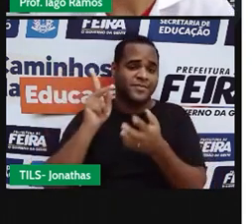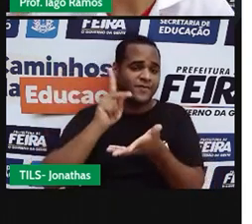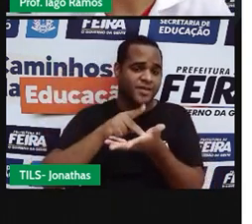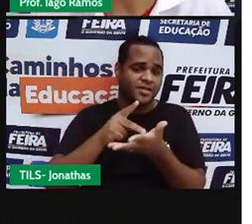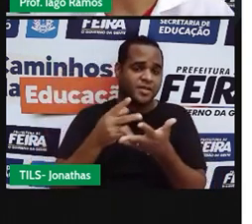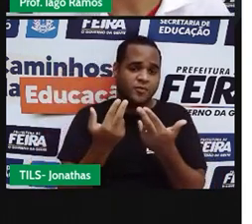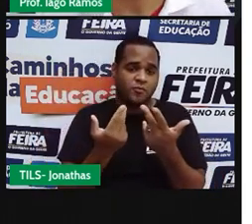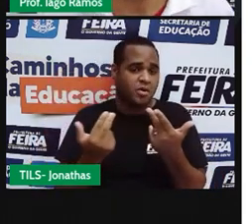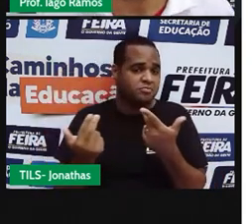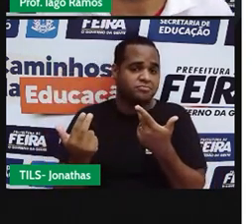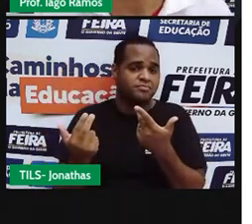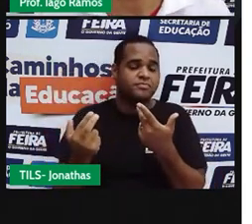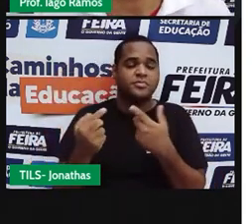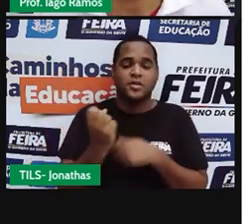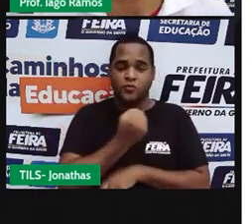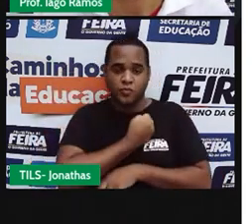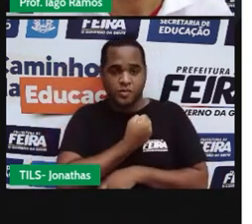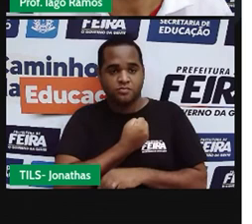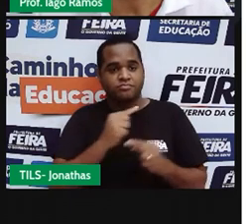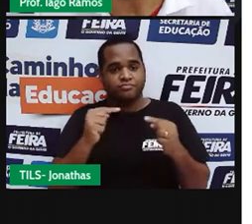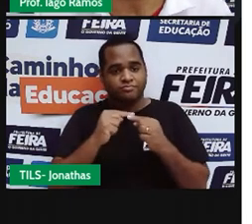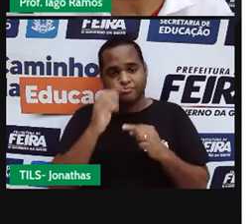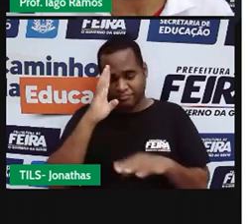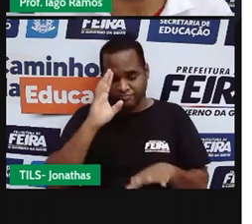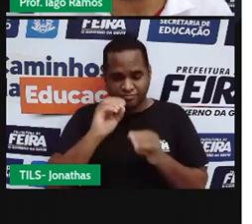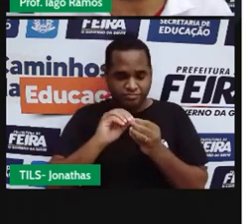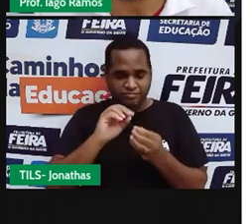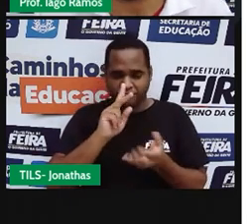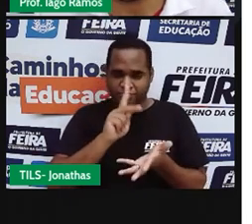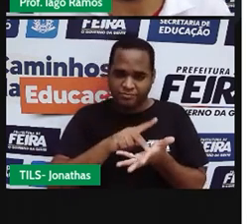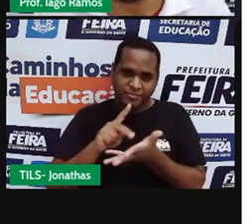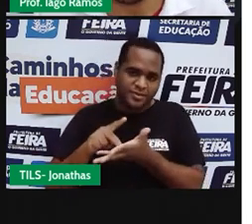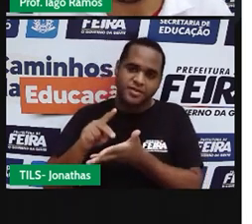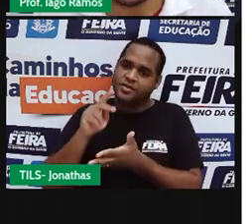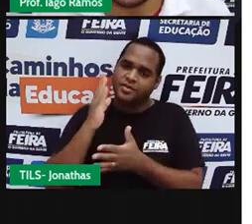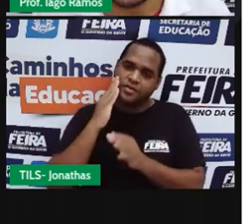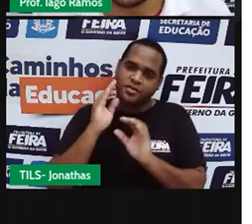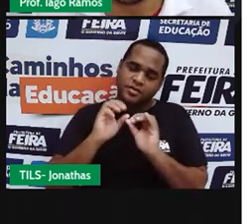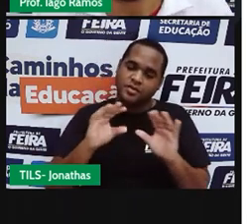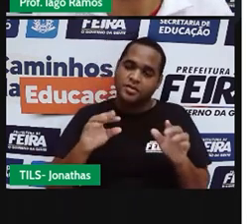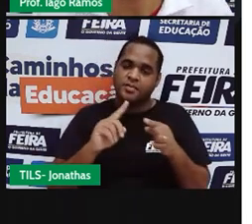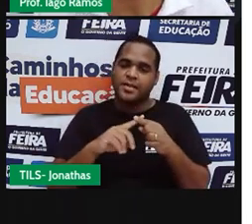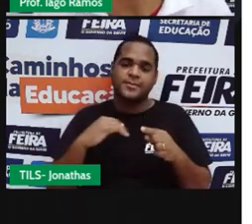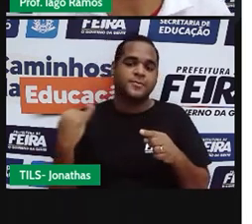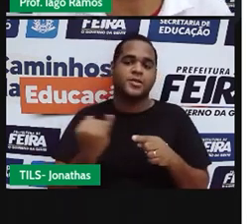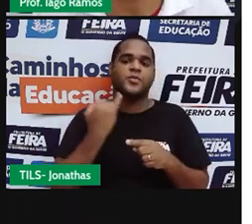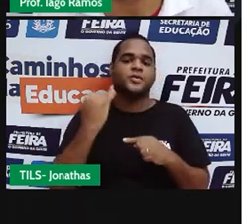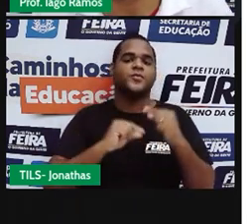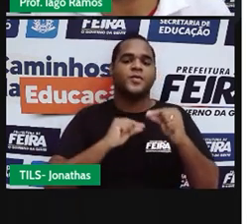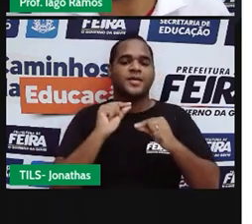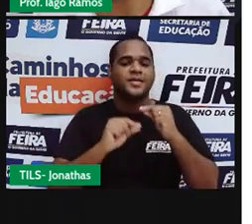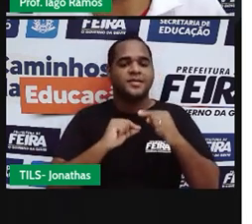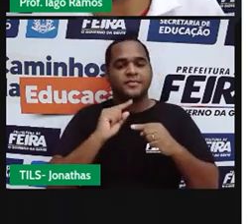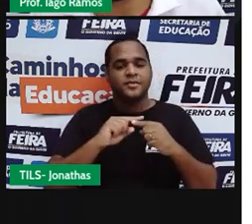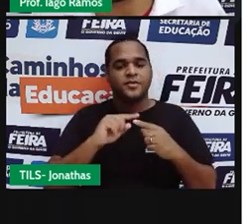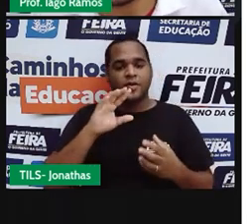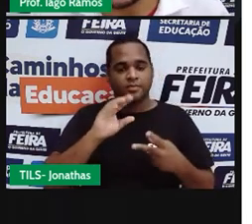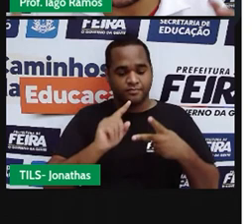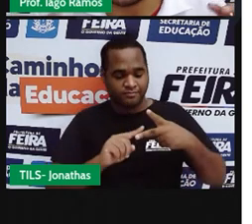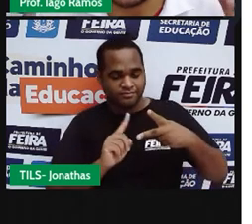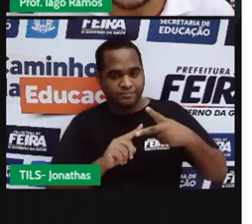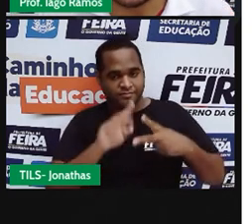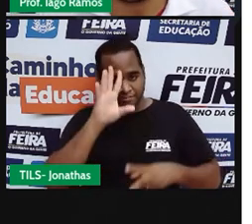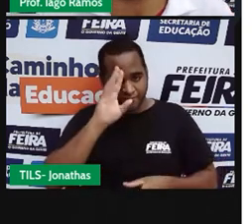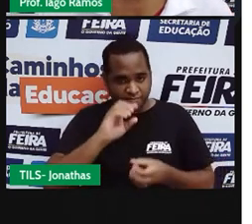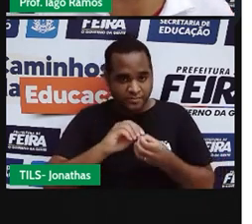e esse número é um número racional e outra coisa muito importante para essa aula foi compreender que esses números